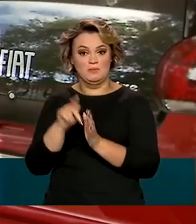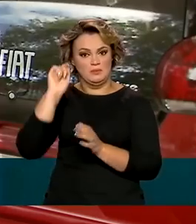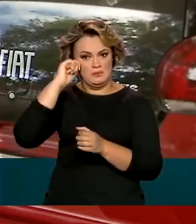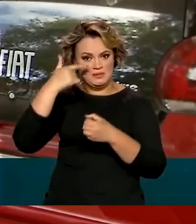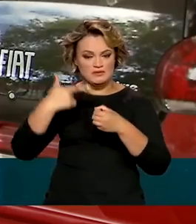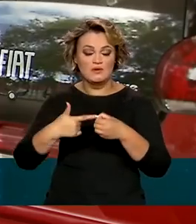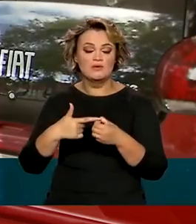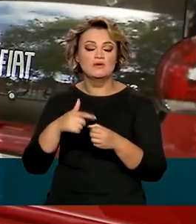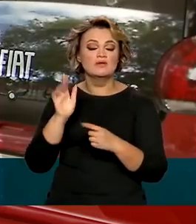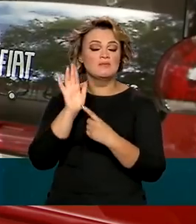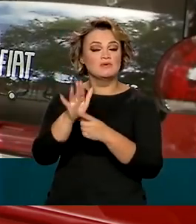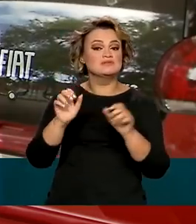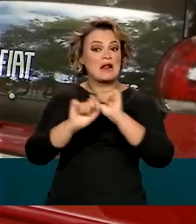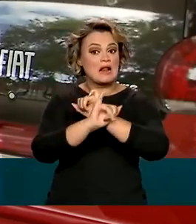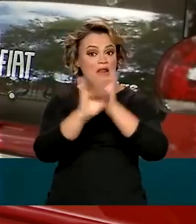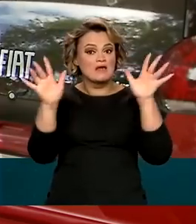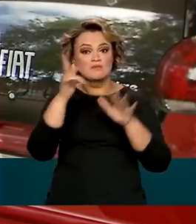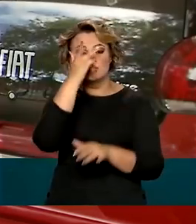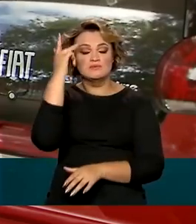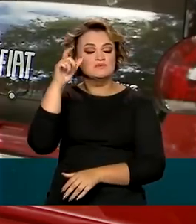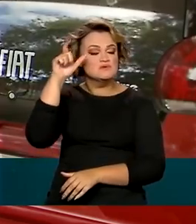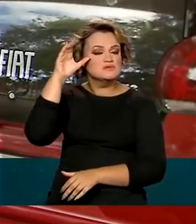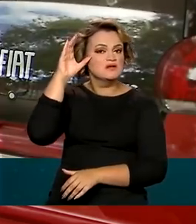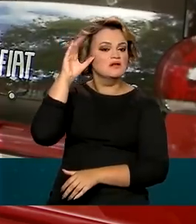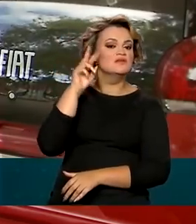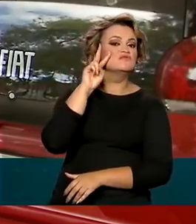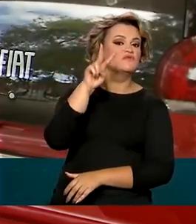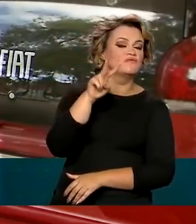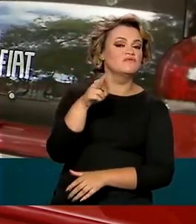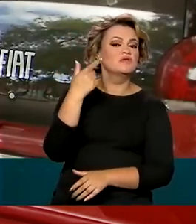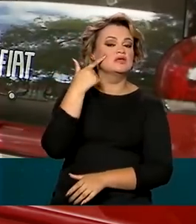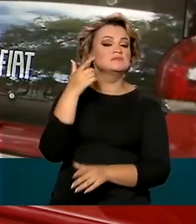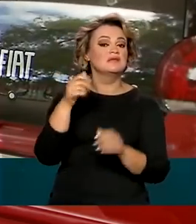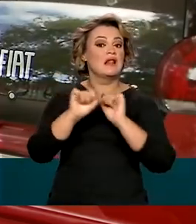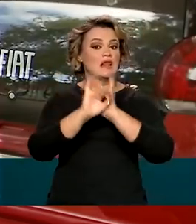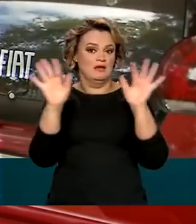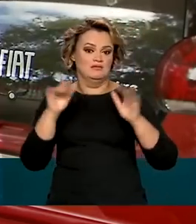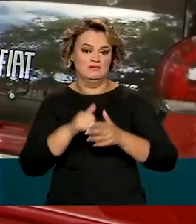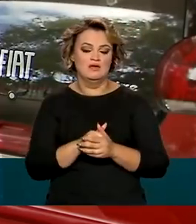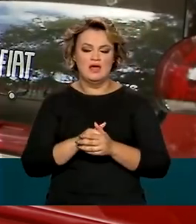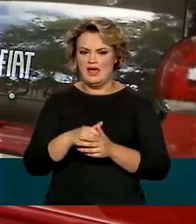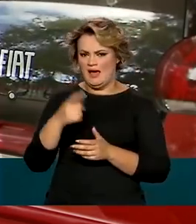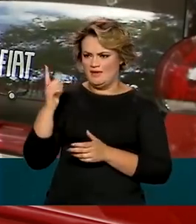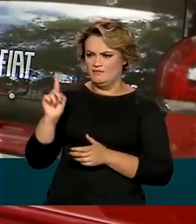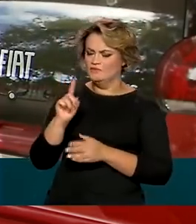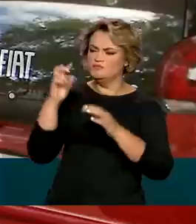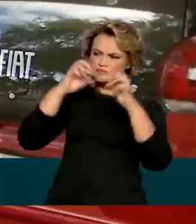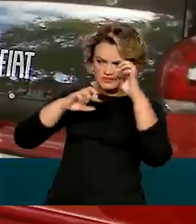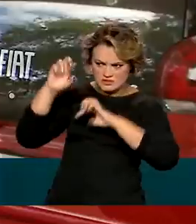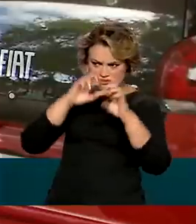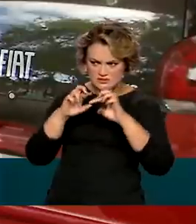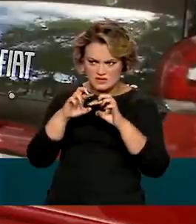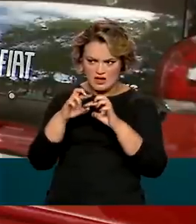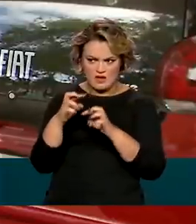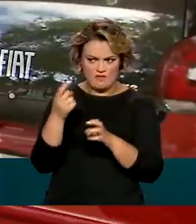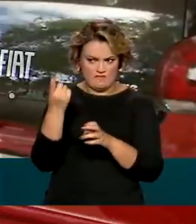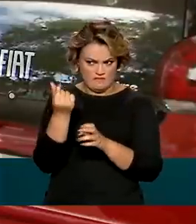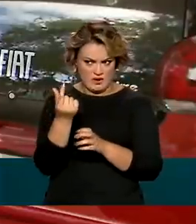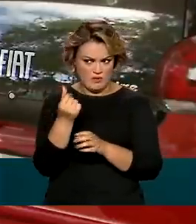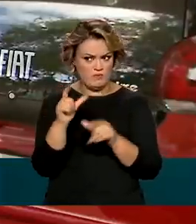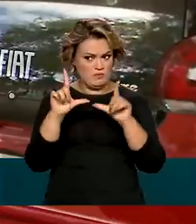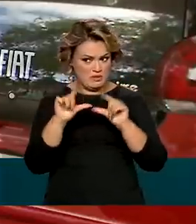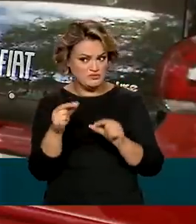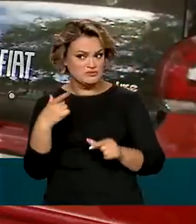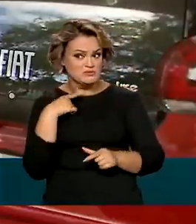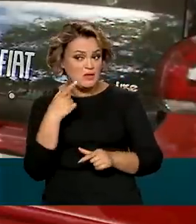garantir transparência aos clientes dos postos de combustíveis. Os fiscais verificam se a redução do ICMS está